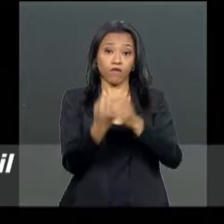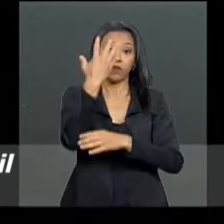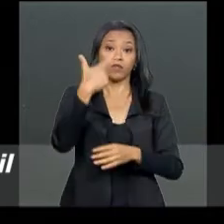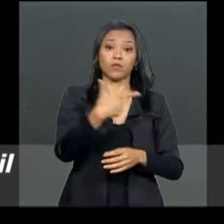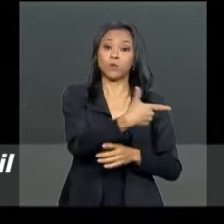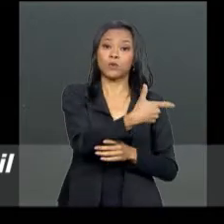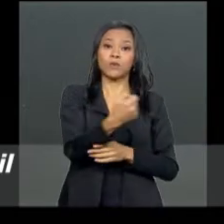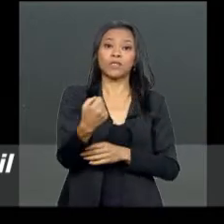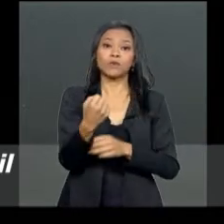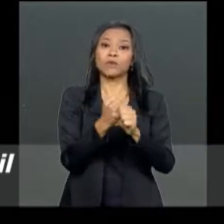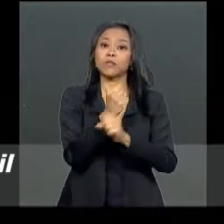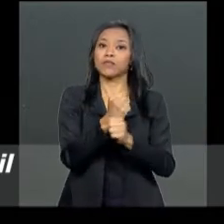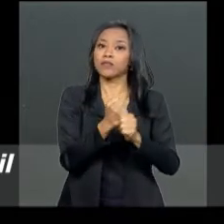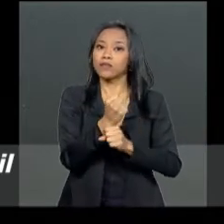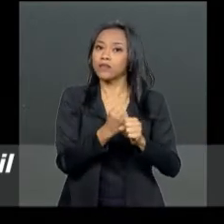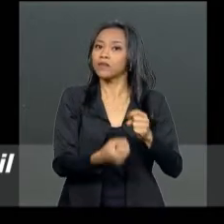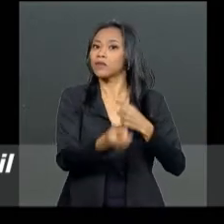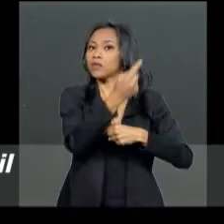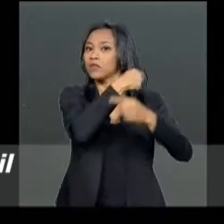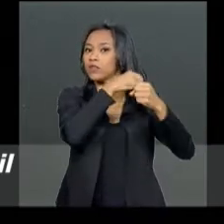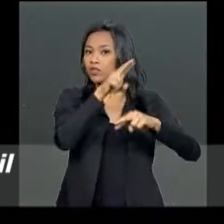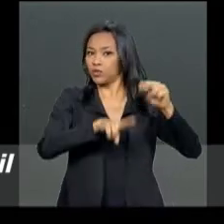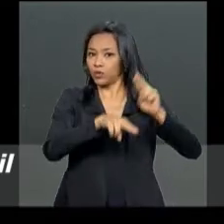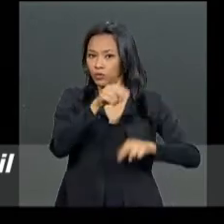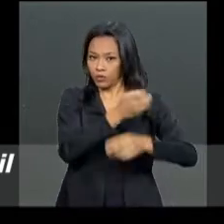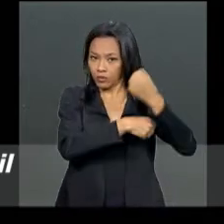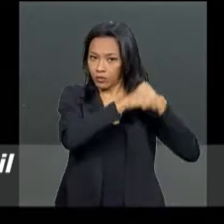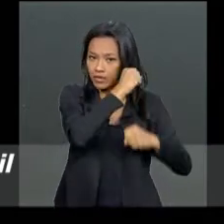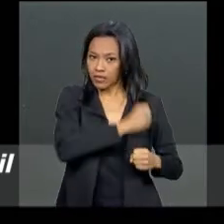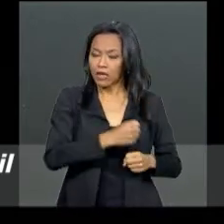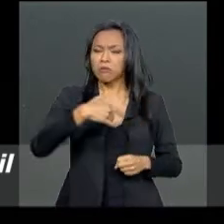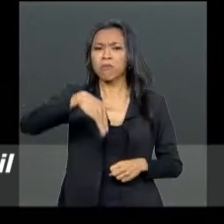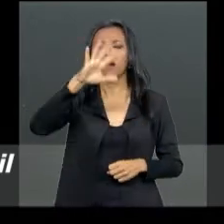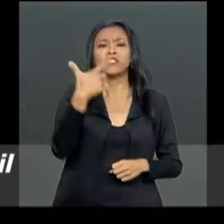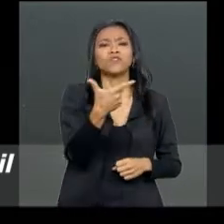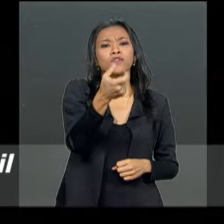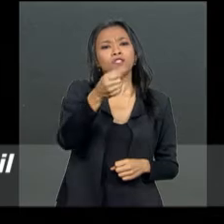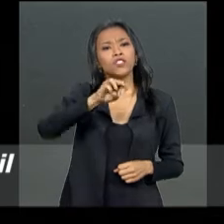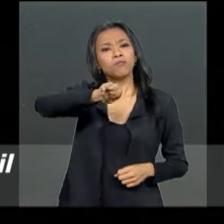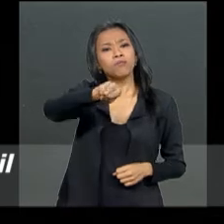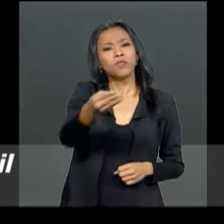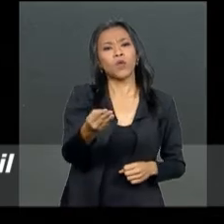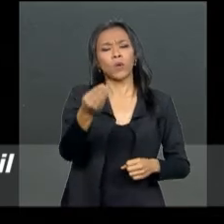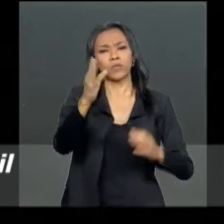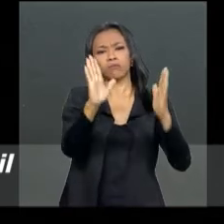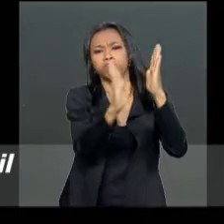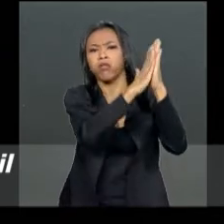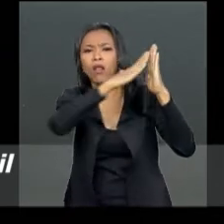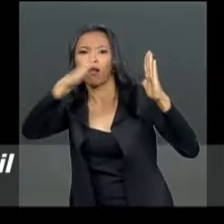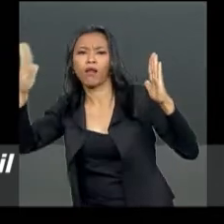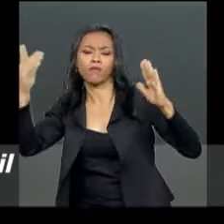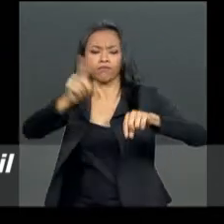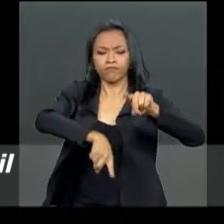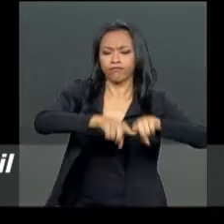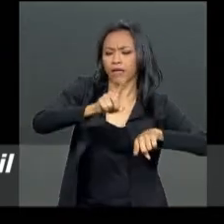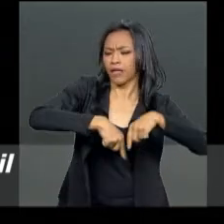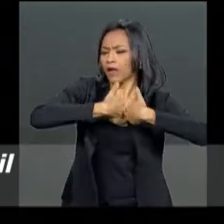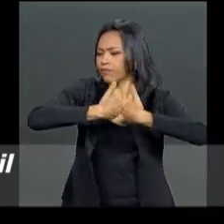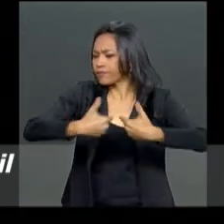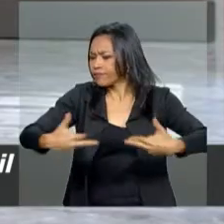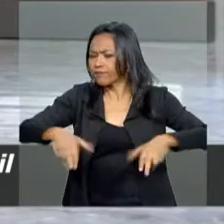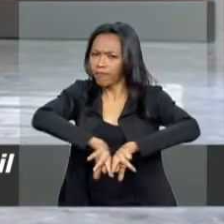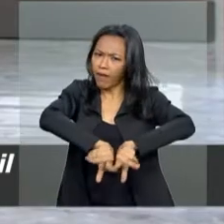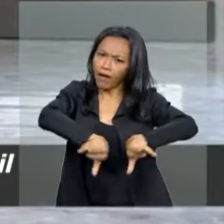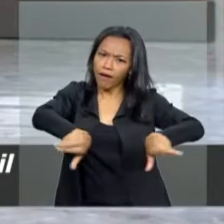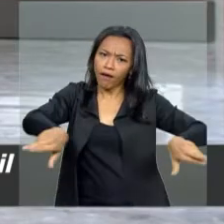passado. O seu rico acervo era composto por mais de 20 milhões de itens. E o prédio, de valor histórico, foi